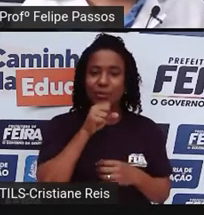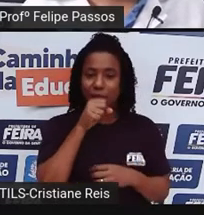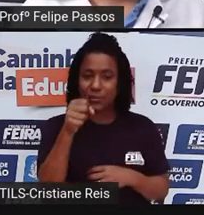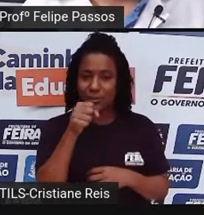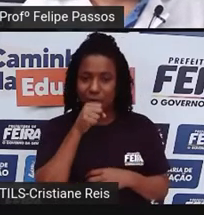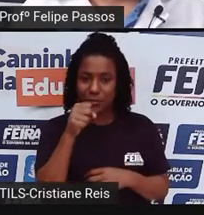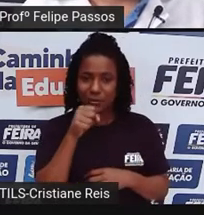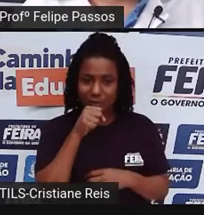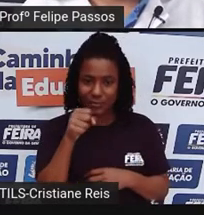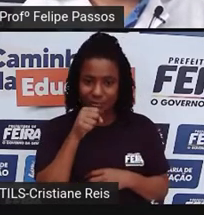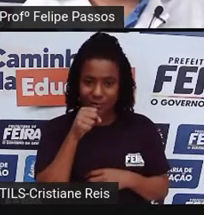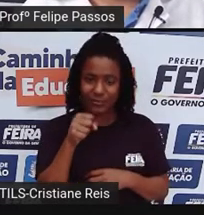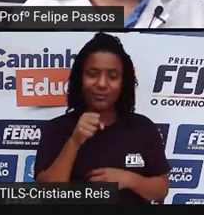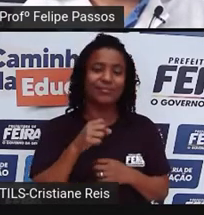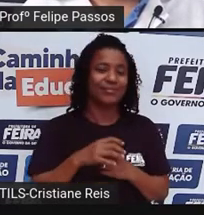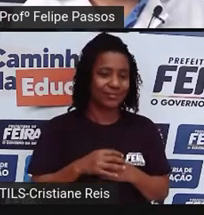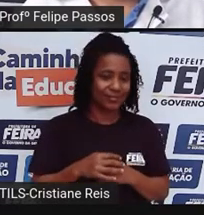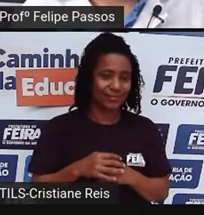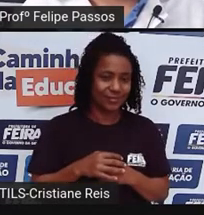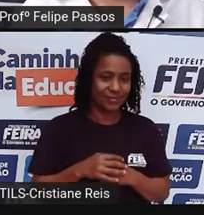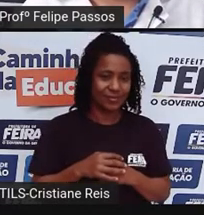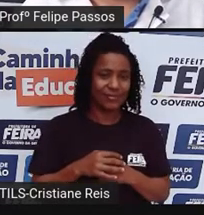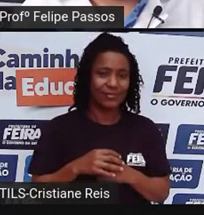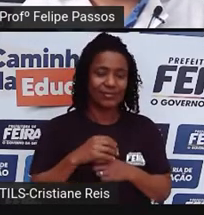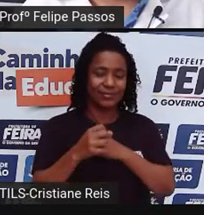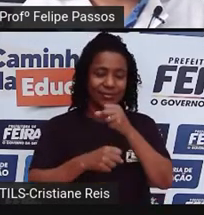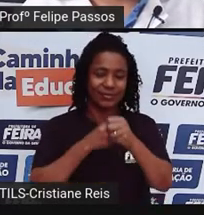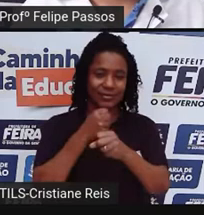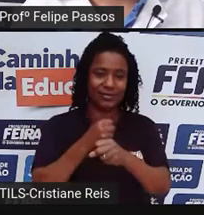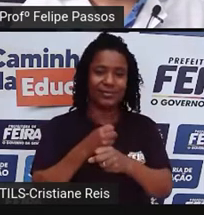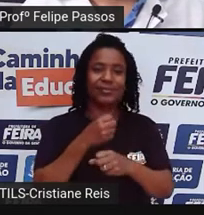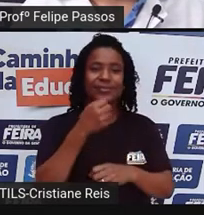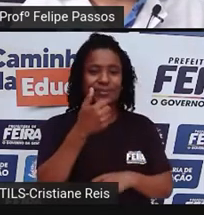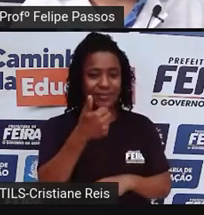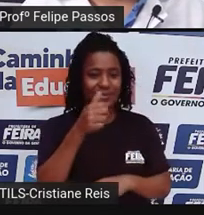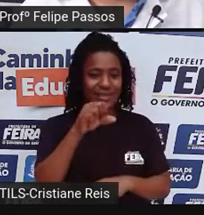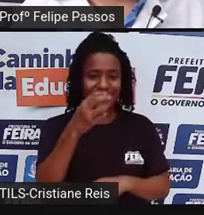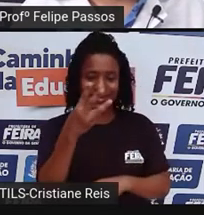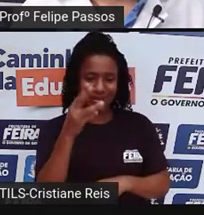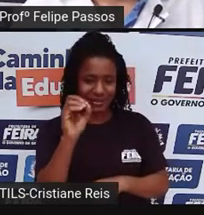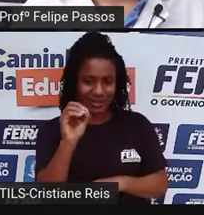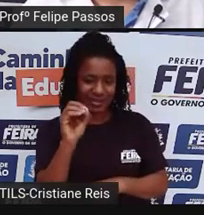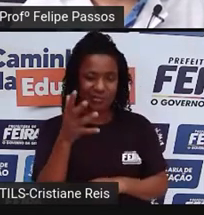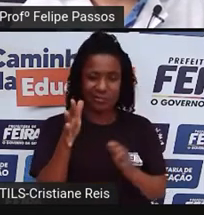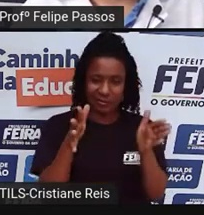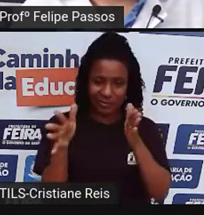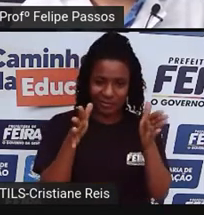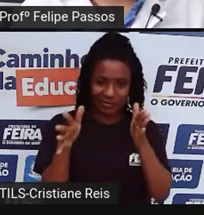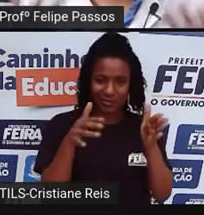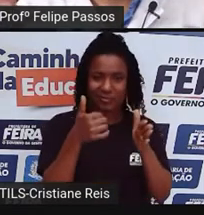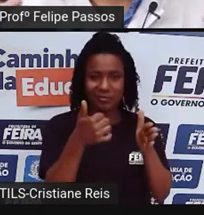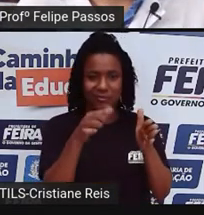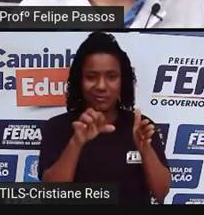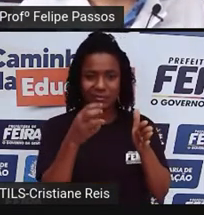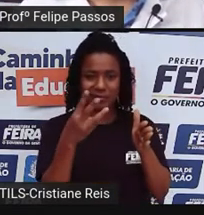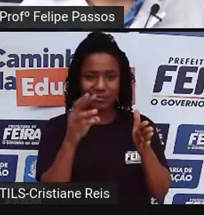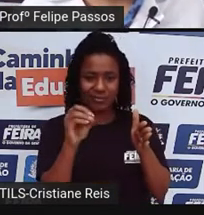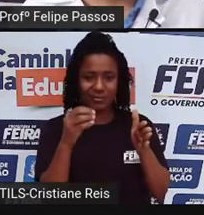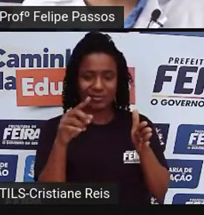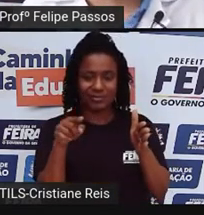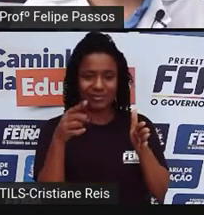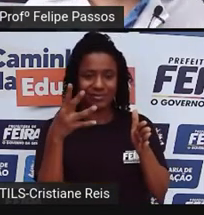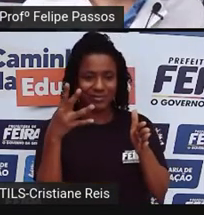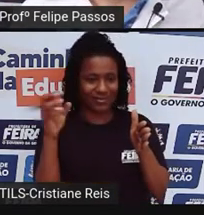antigos das décadas de 30, 30 do século passado, 30, 40, que fala assim, um incrível carro